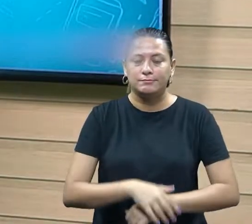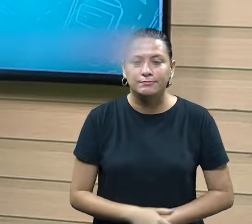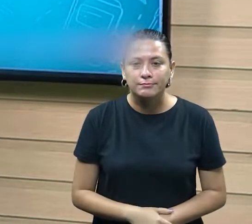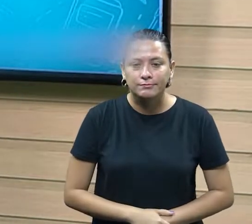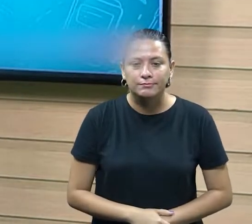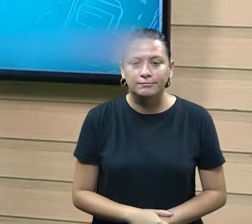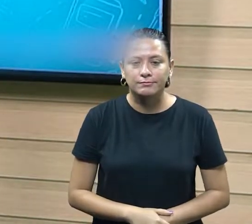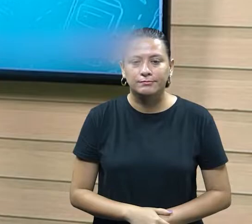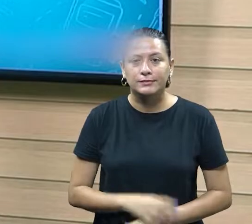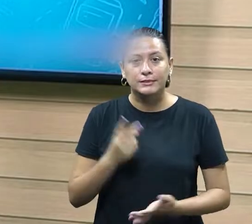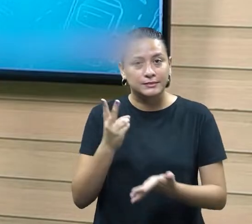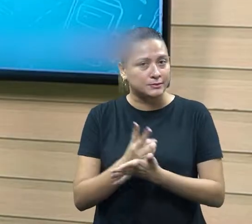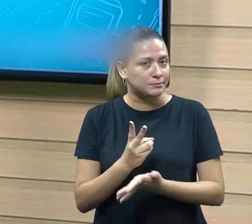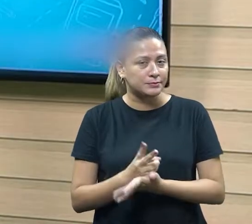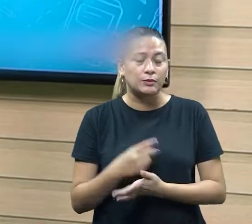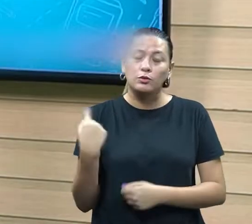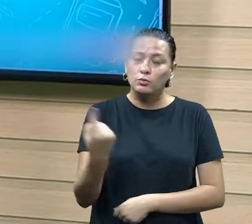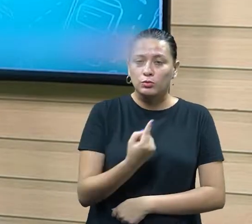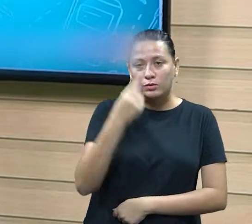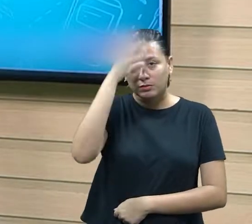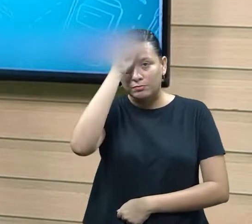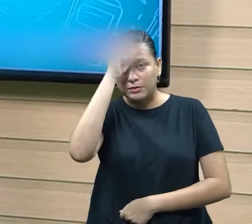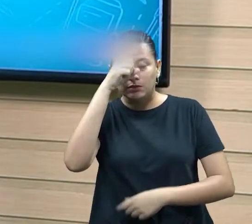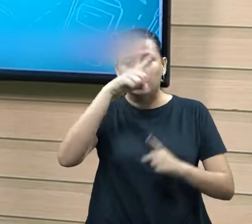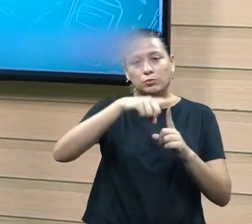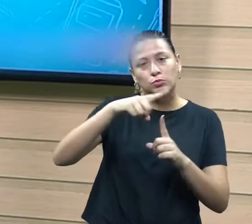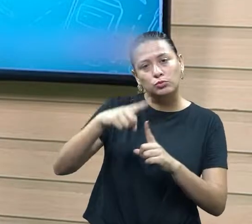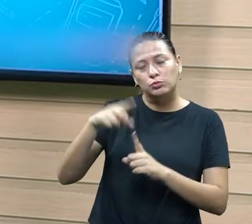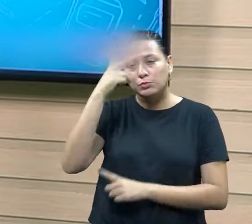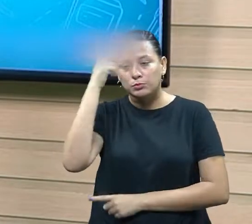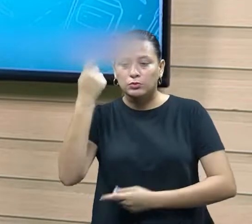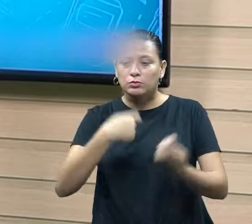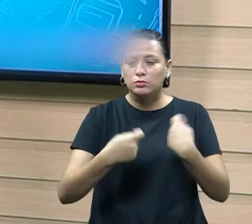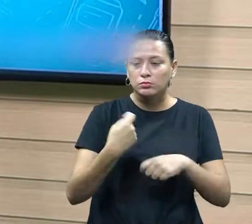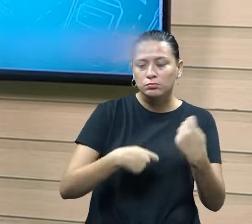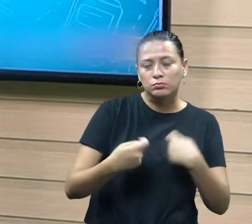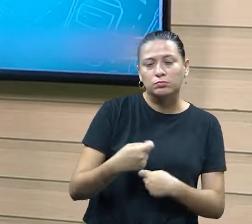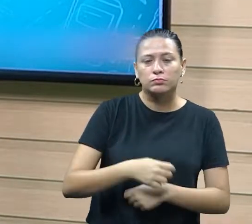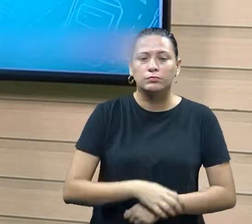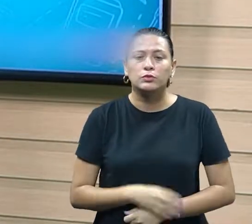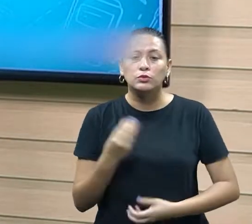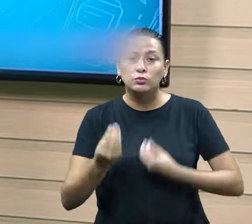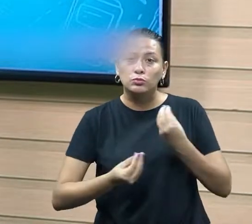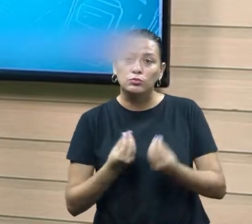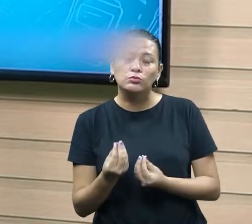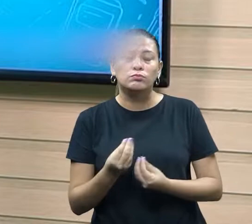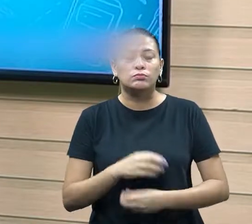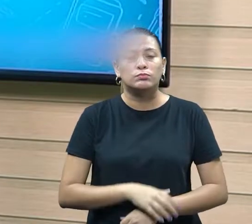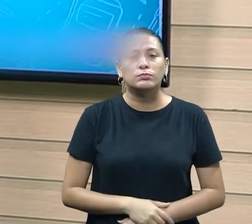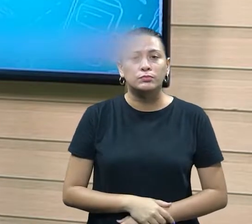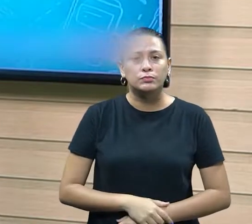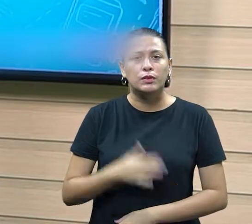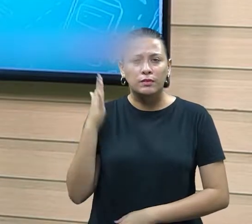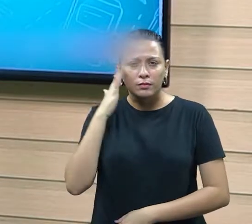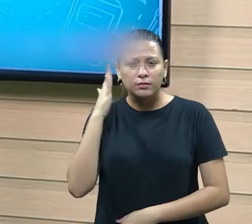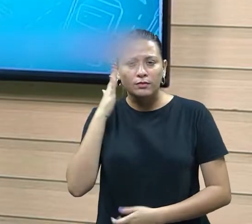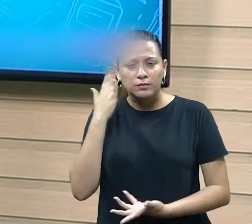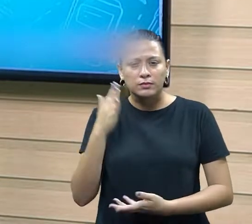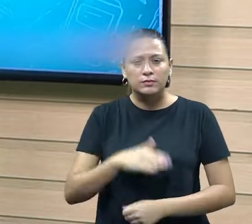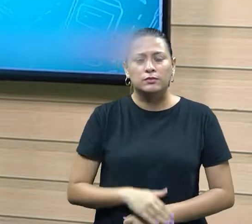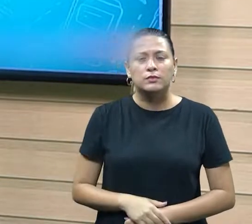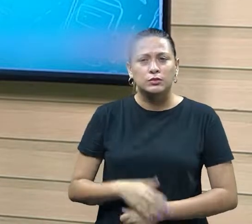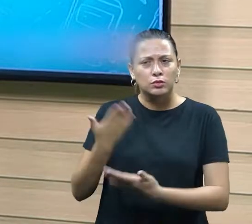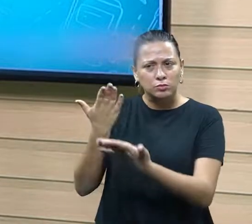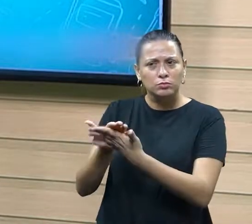processo é dizer... Então, isso nós aprendemos hoje, né? Esses estilos, quais são eles que vão se fazer presentes, como se é necessário. Repara que,